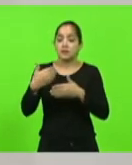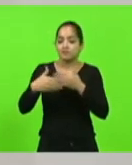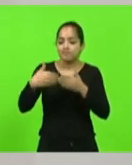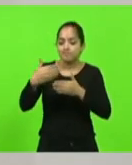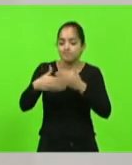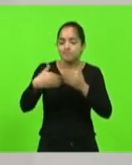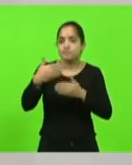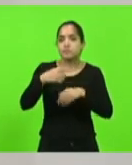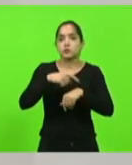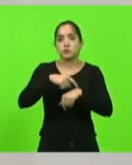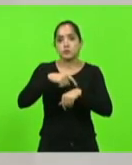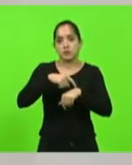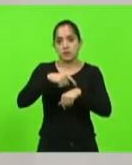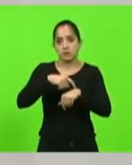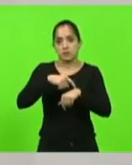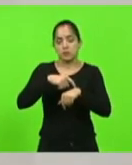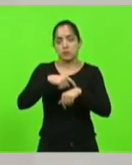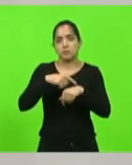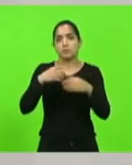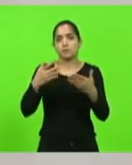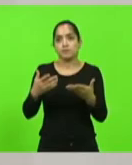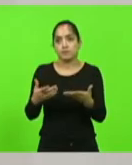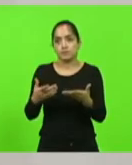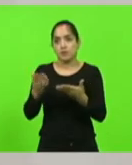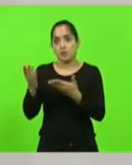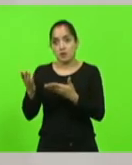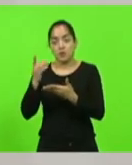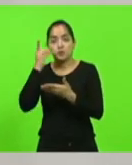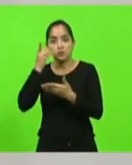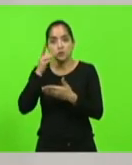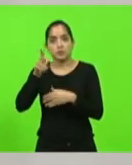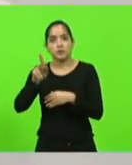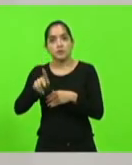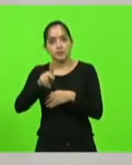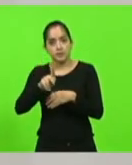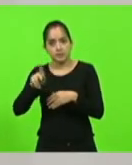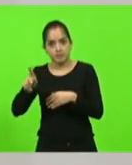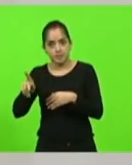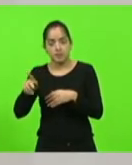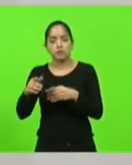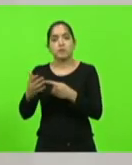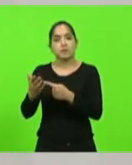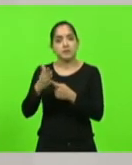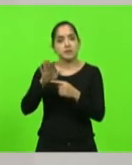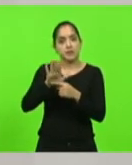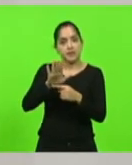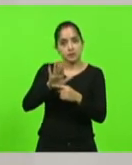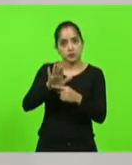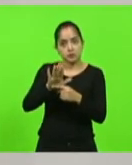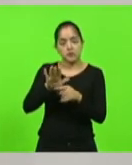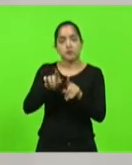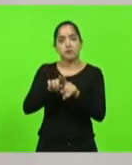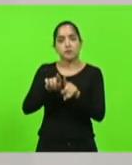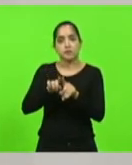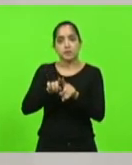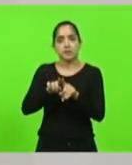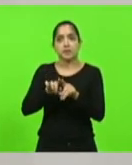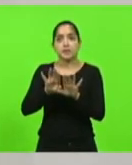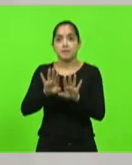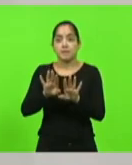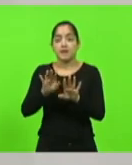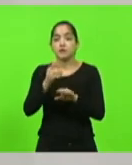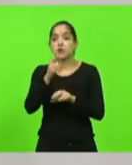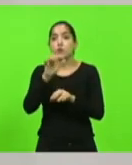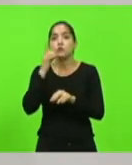parlamento precisa de outras vozes. O deputado Padre Pedro tem colaborado com essa situação, mas outros